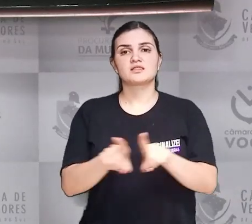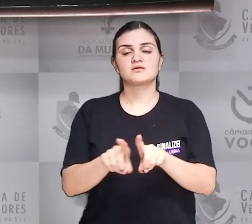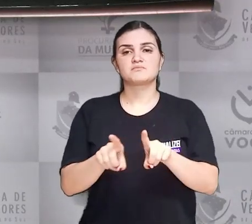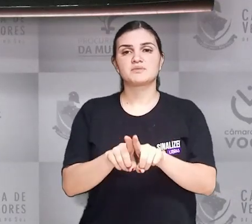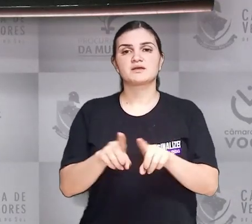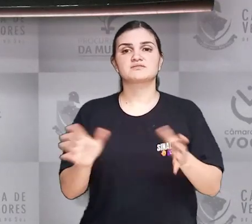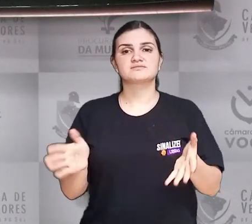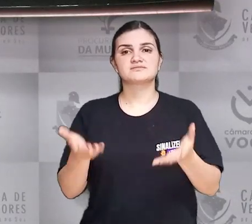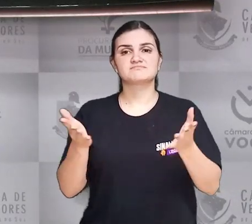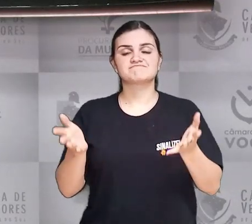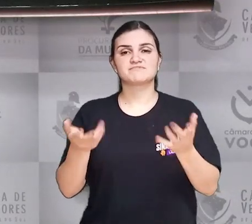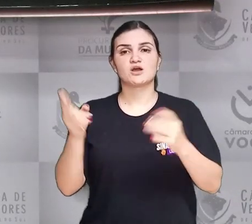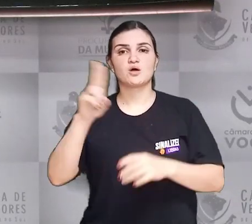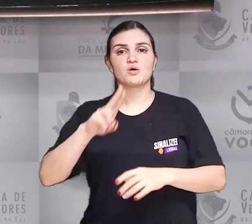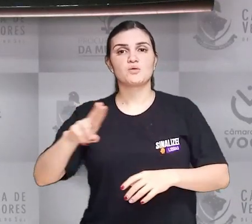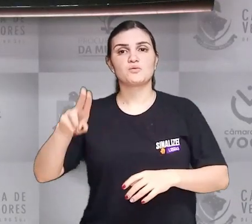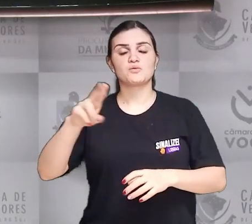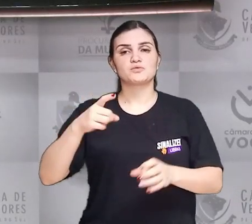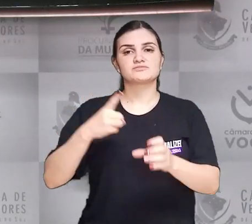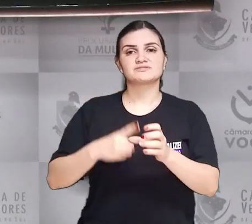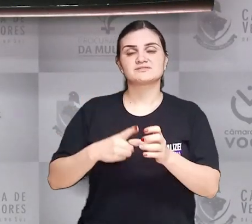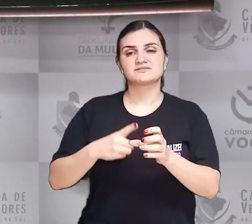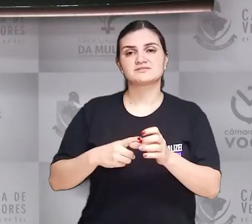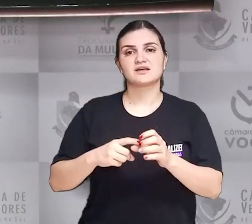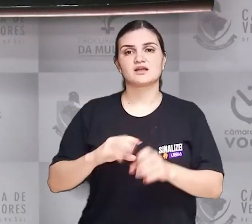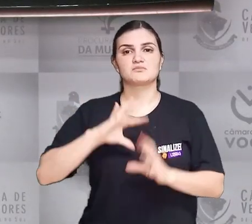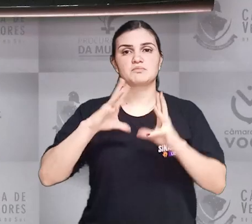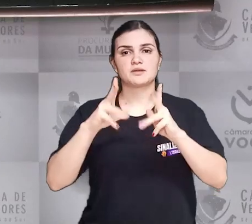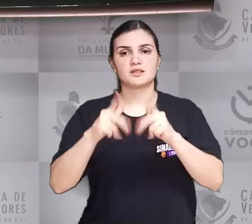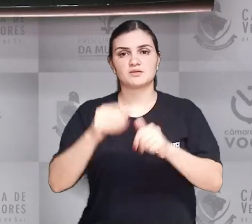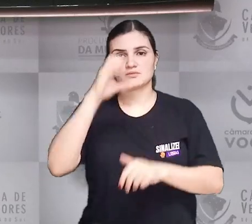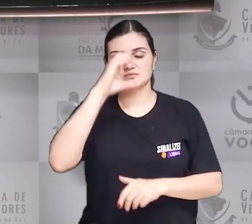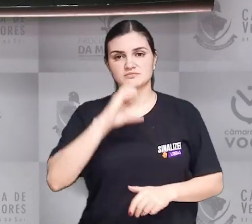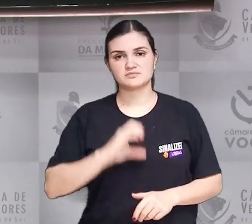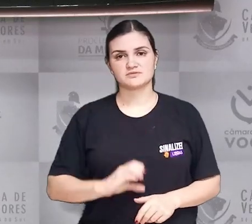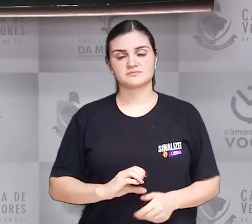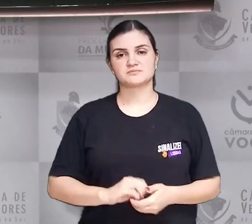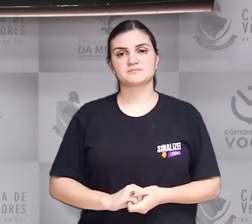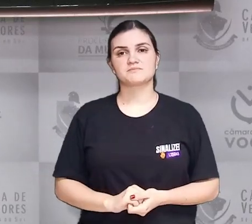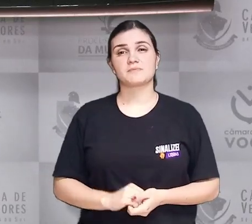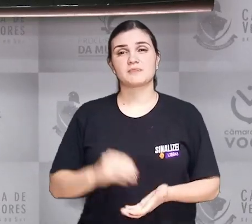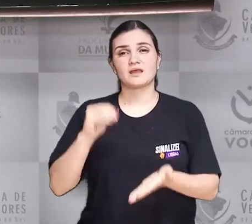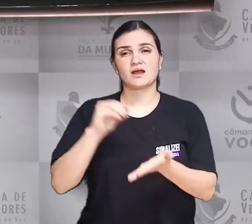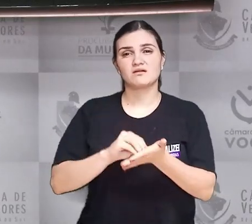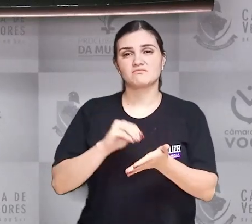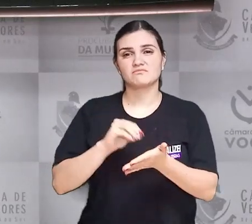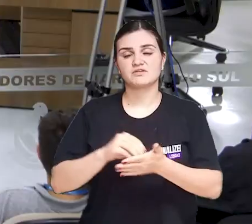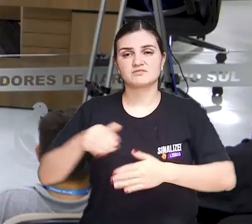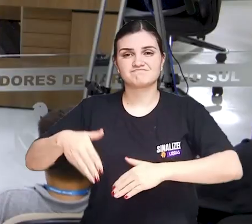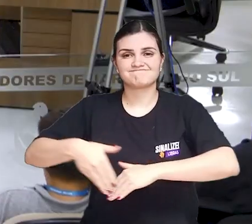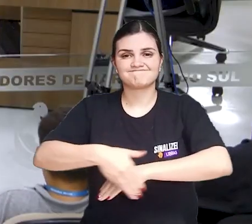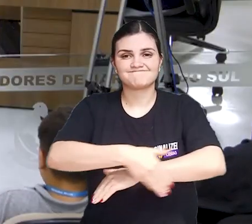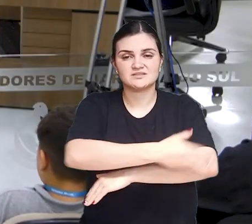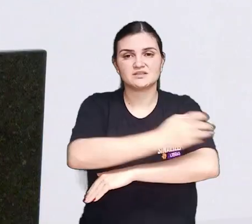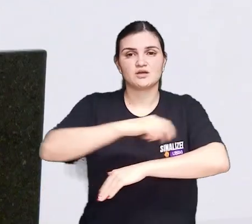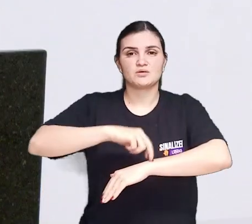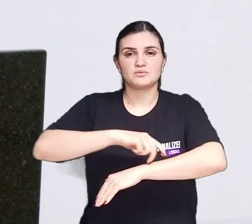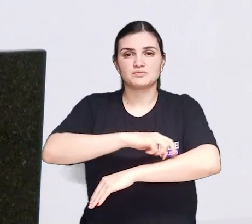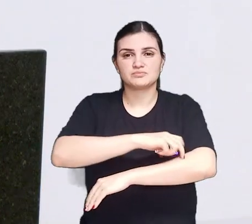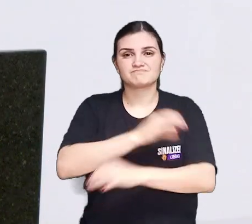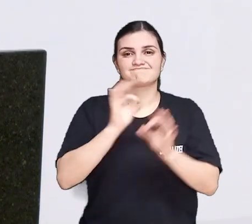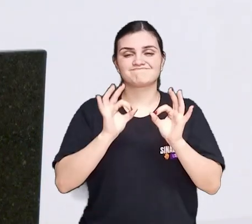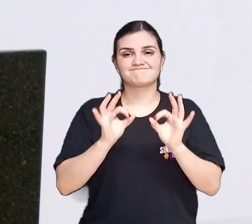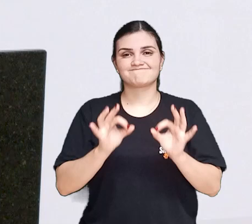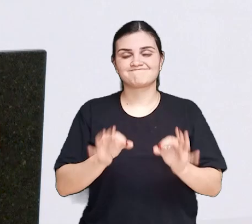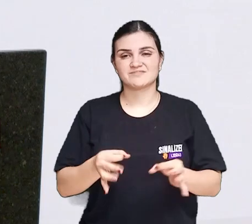também incentivará o uso ordenado e acessível do espaço urbano para todos os cidadãos. A falta de calçadas